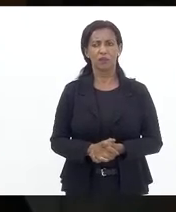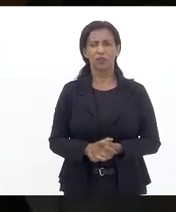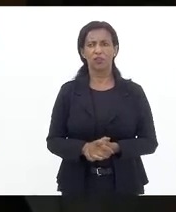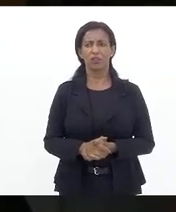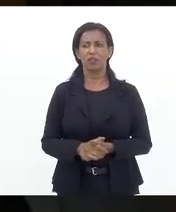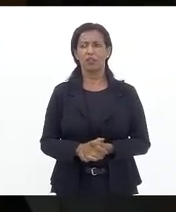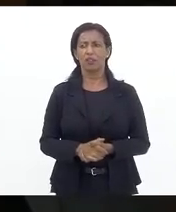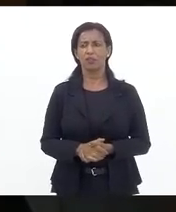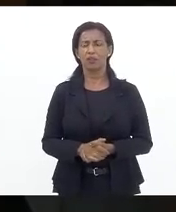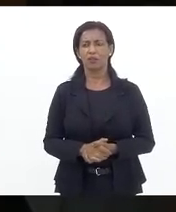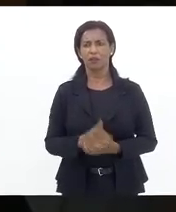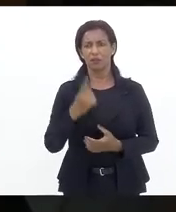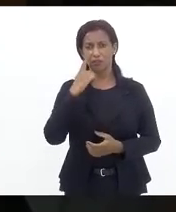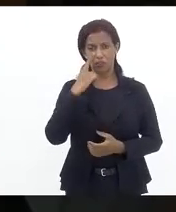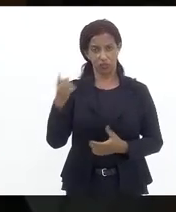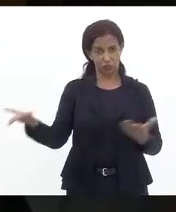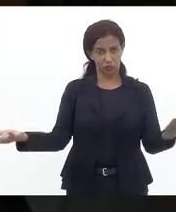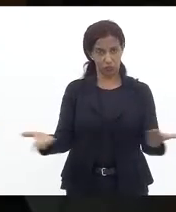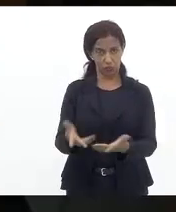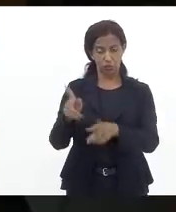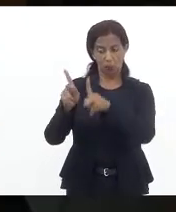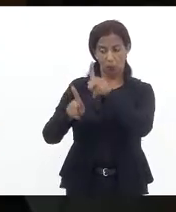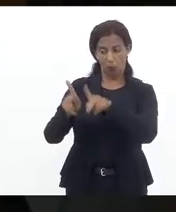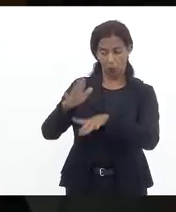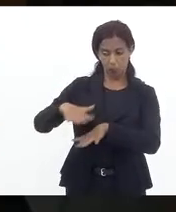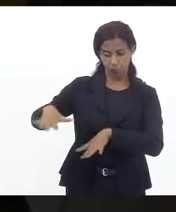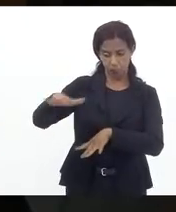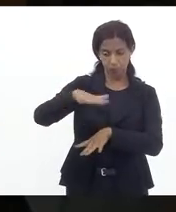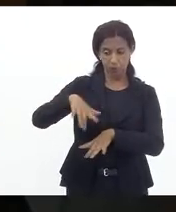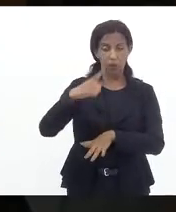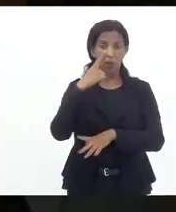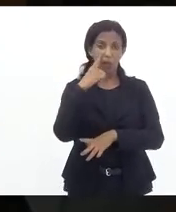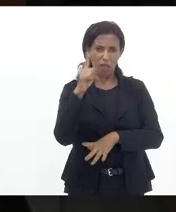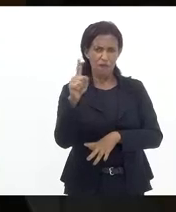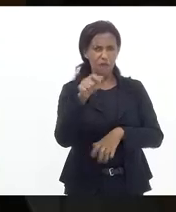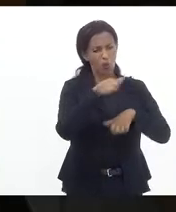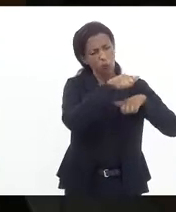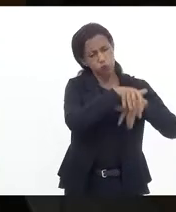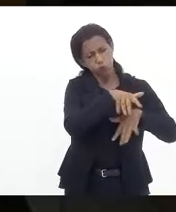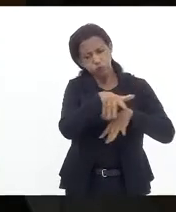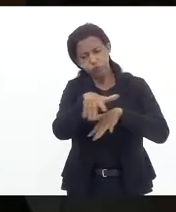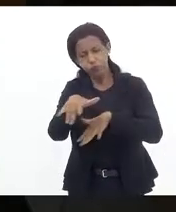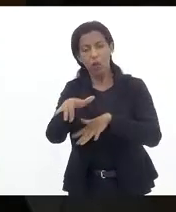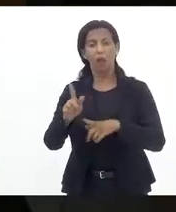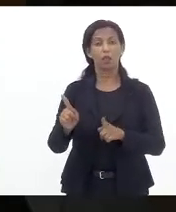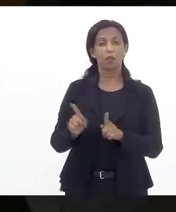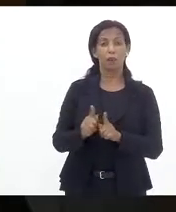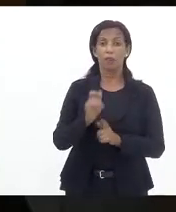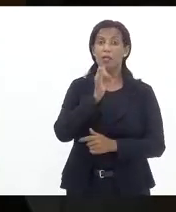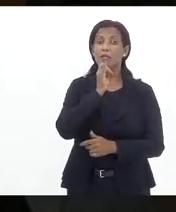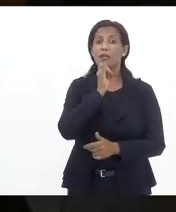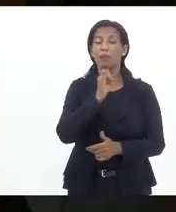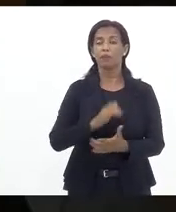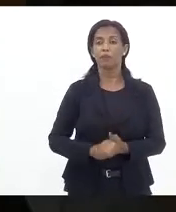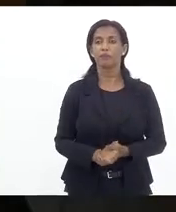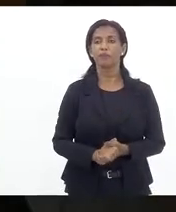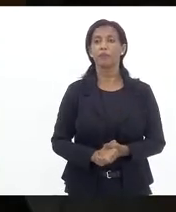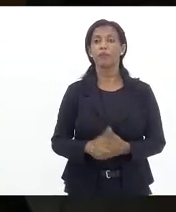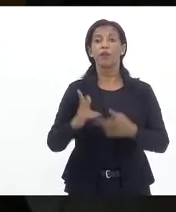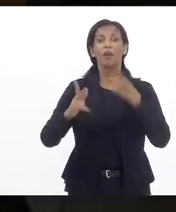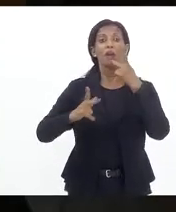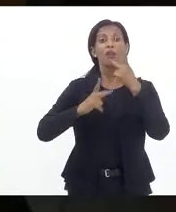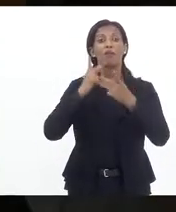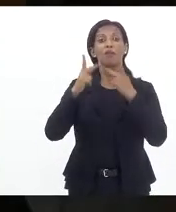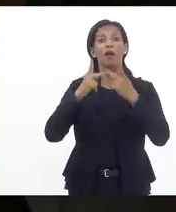a gente vê hoje na população e viu em muitos dos manifestantes por exemplo falarem do